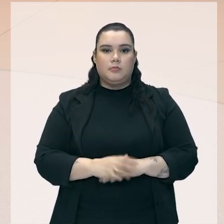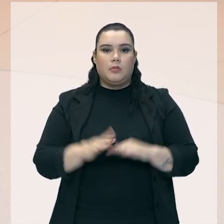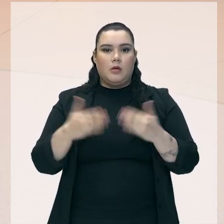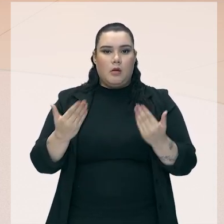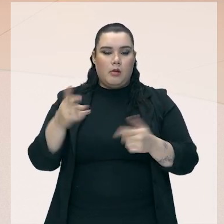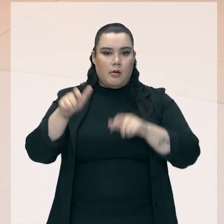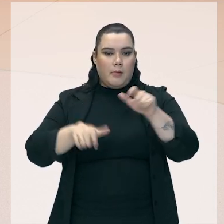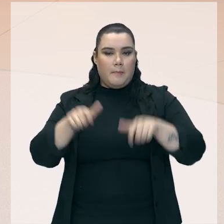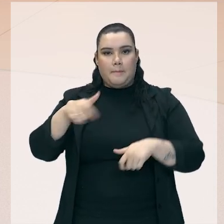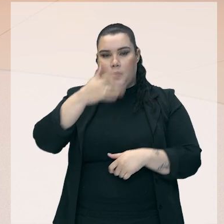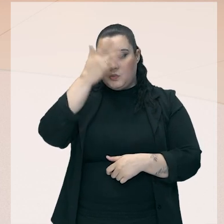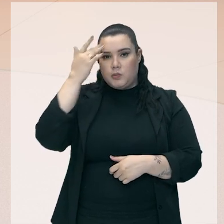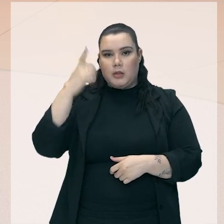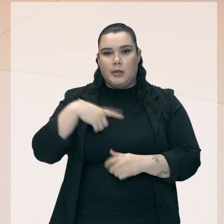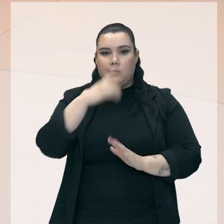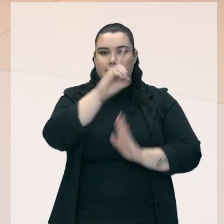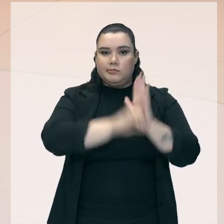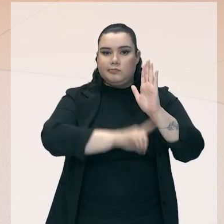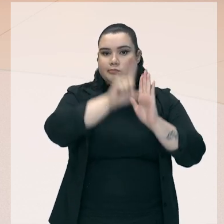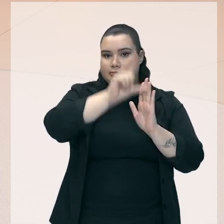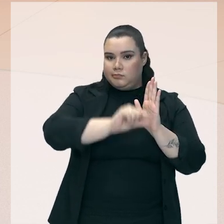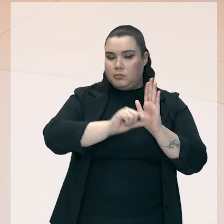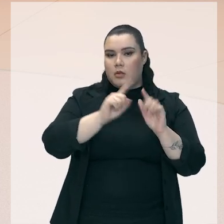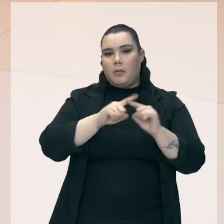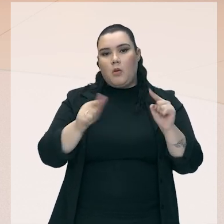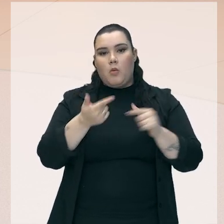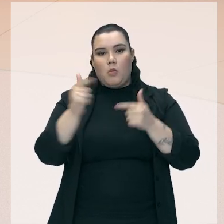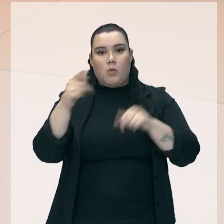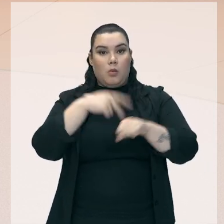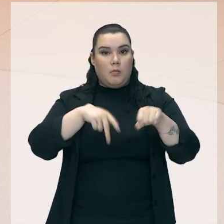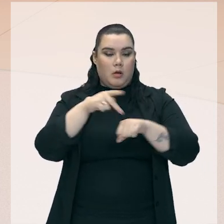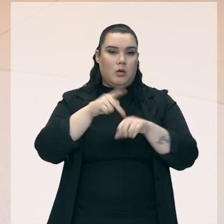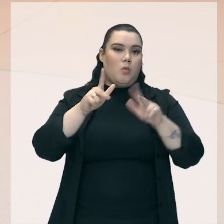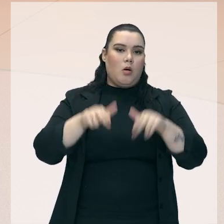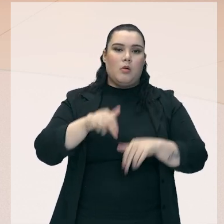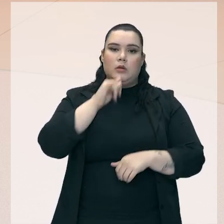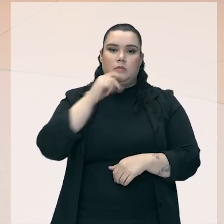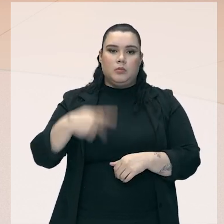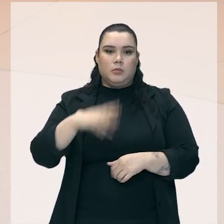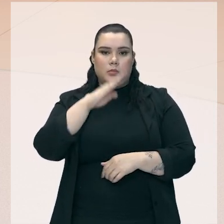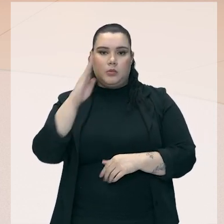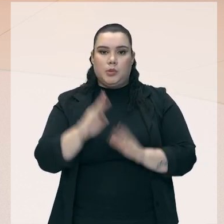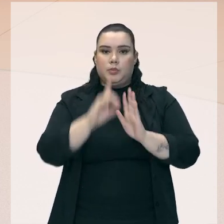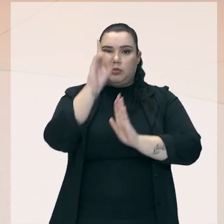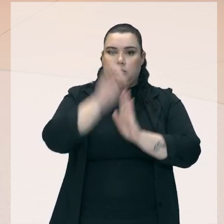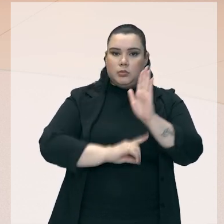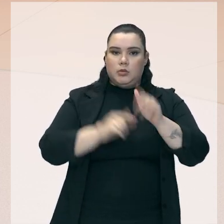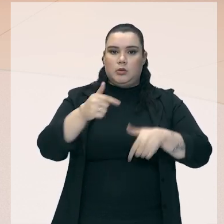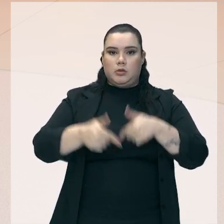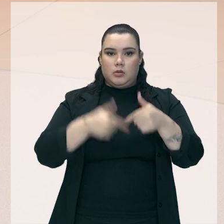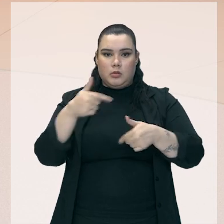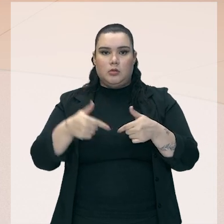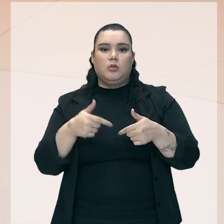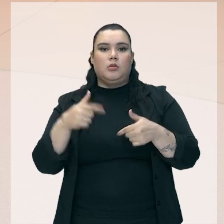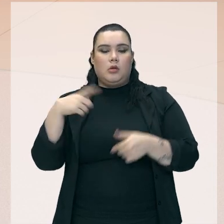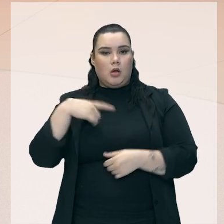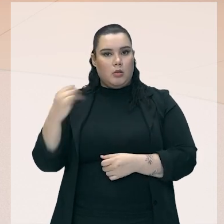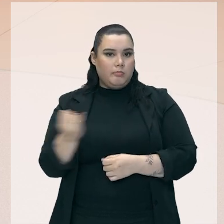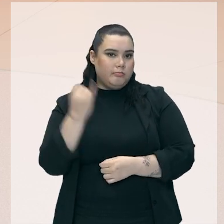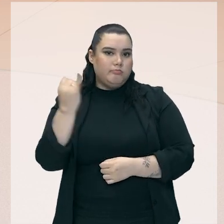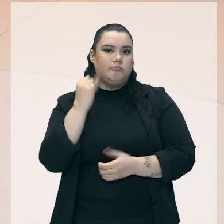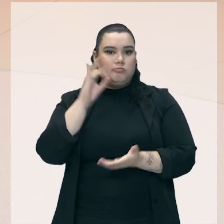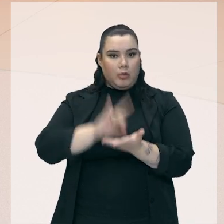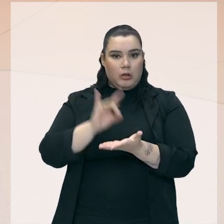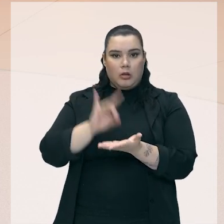menos direitos. Mas existem outros países, como é o caso do Brasil, onde os direitos trabalhistas eles são muito importantes